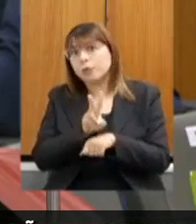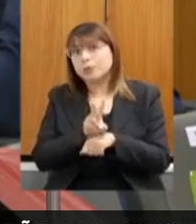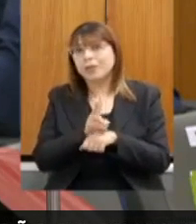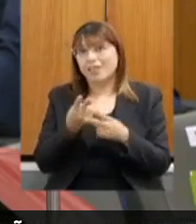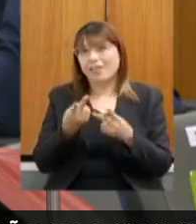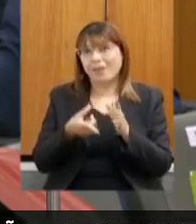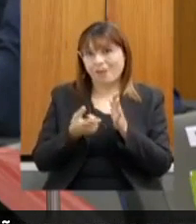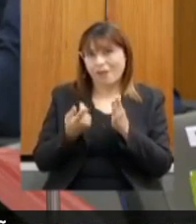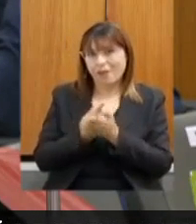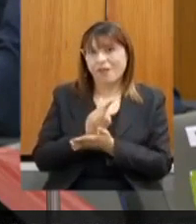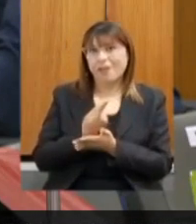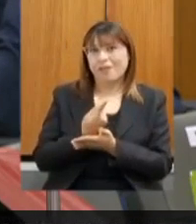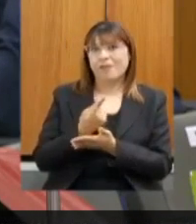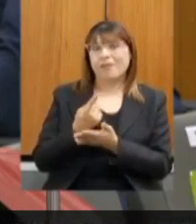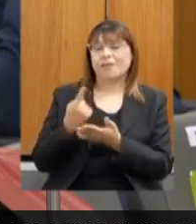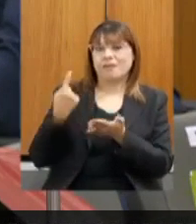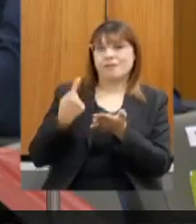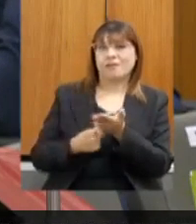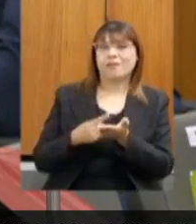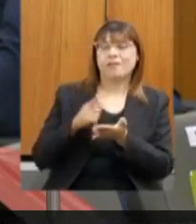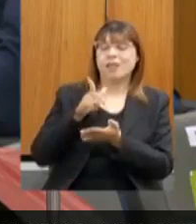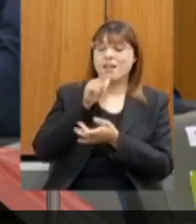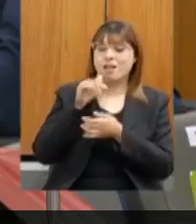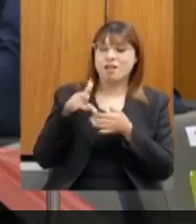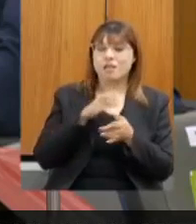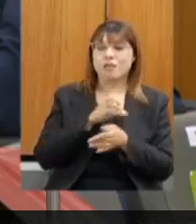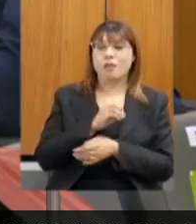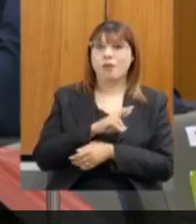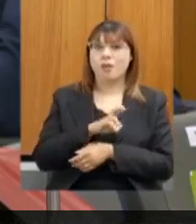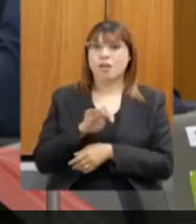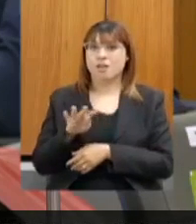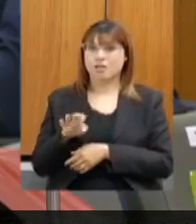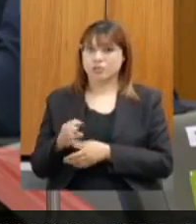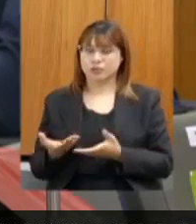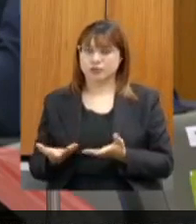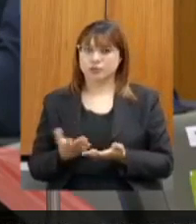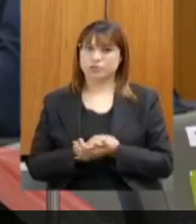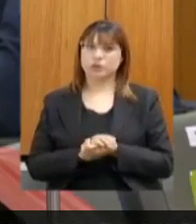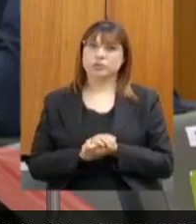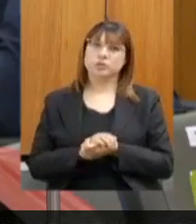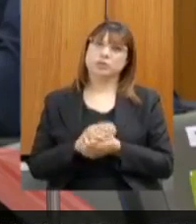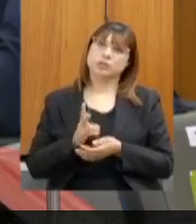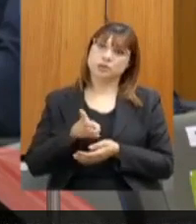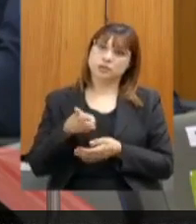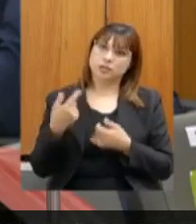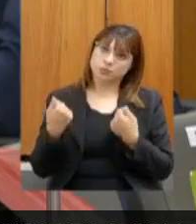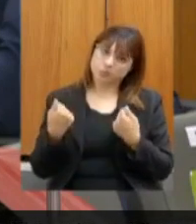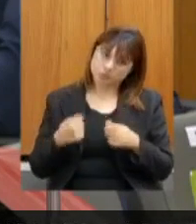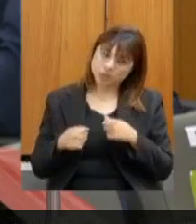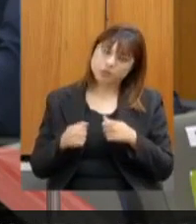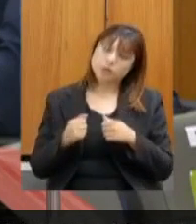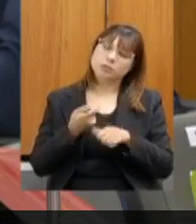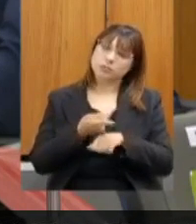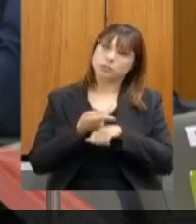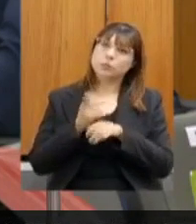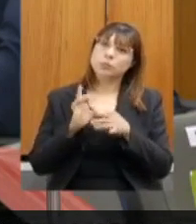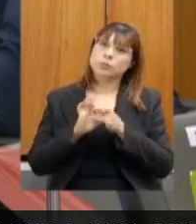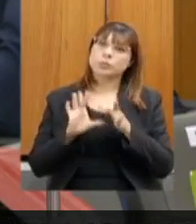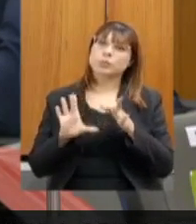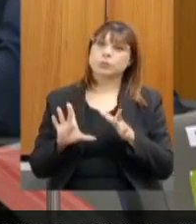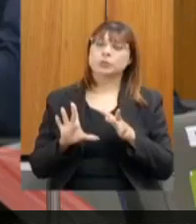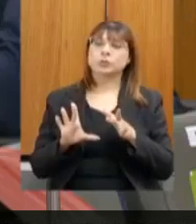conseguimos no Parque do Recorrente. Então, sempre que necessário, pode contar conosco para